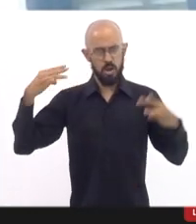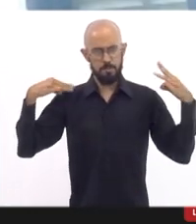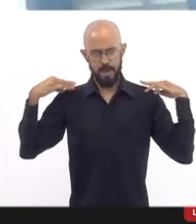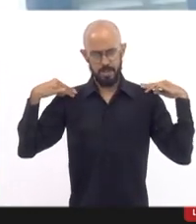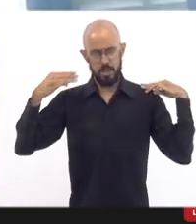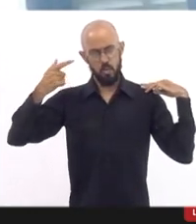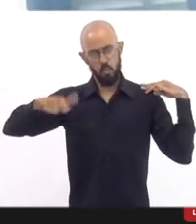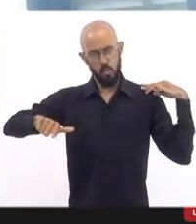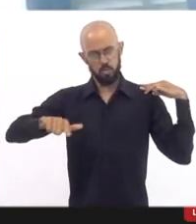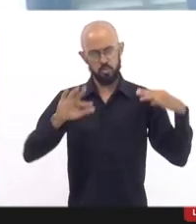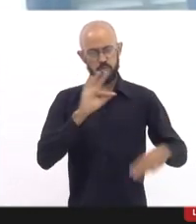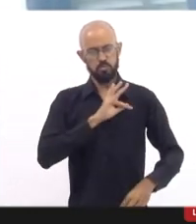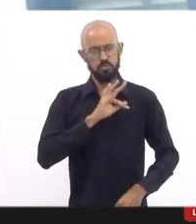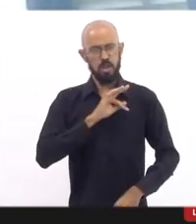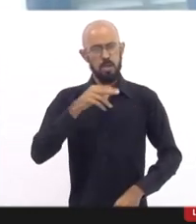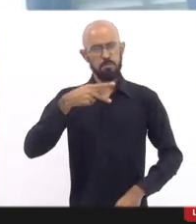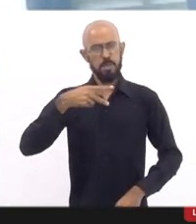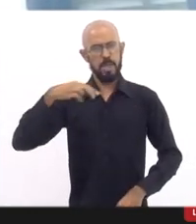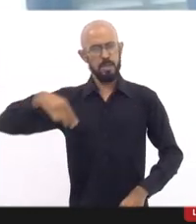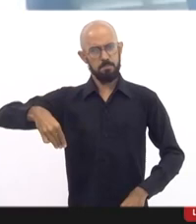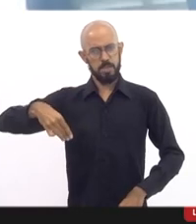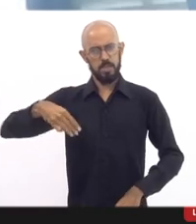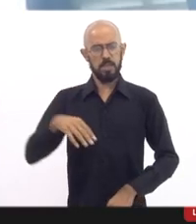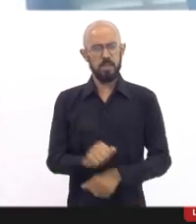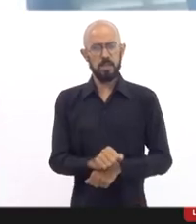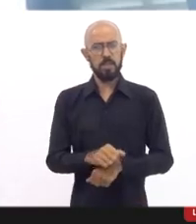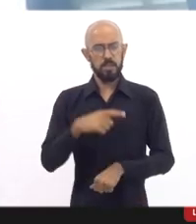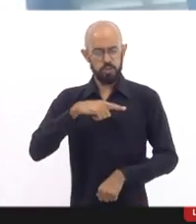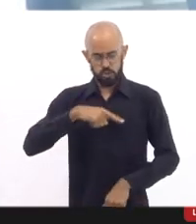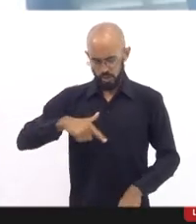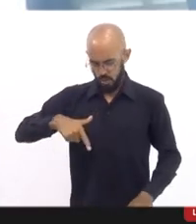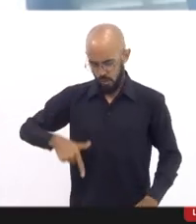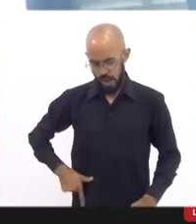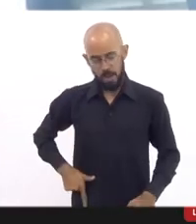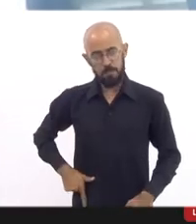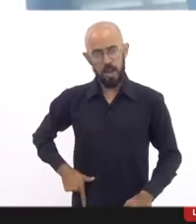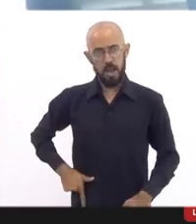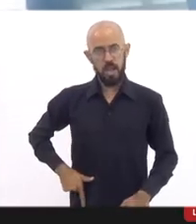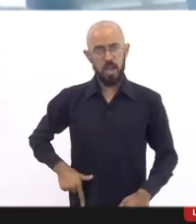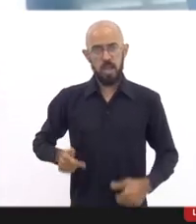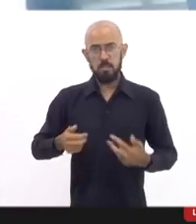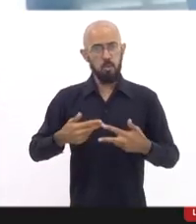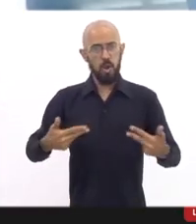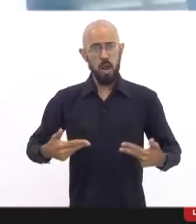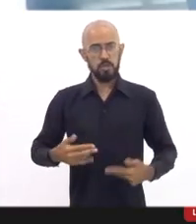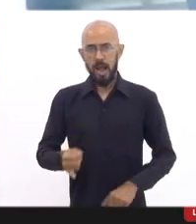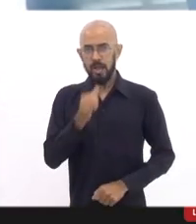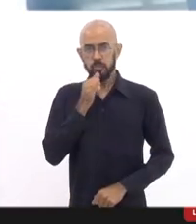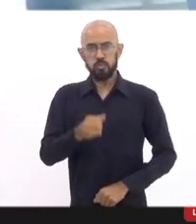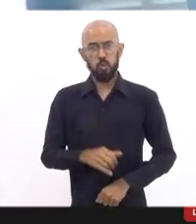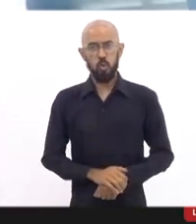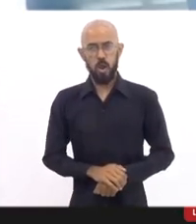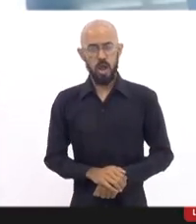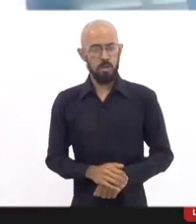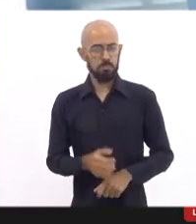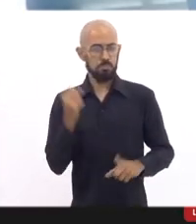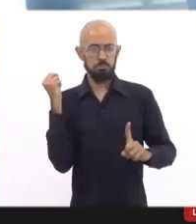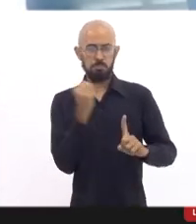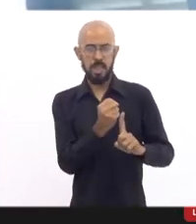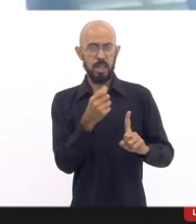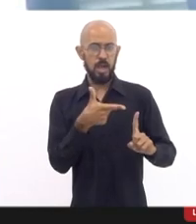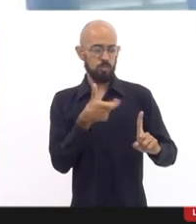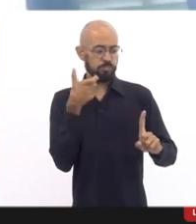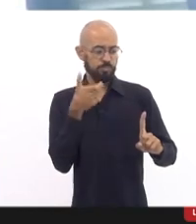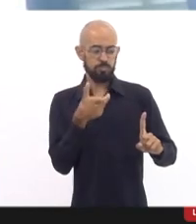PM, que portavam armas e, por motivo fútil, completamente fútil, assassinaram dois cidadãos, um em São